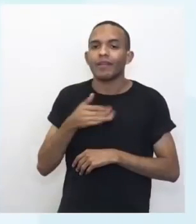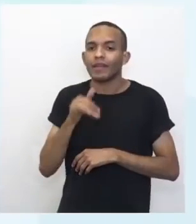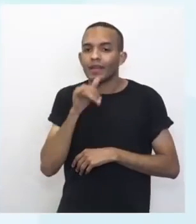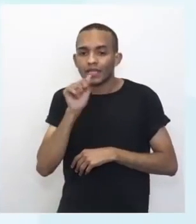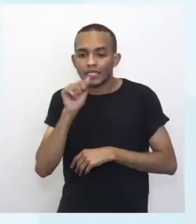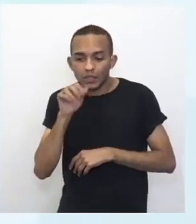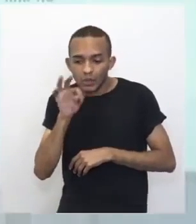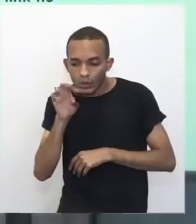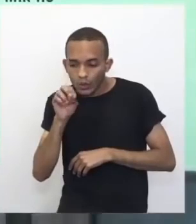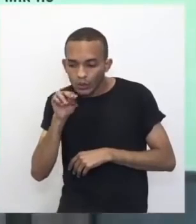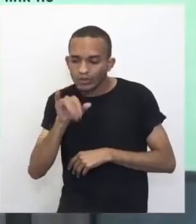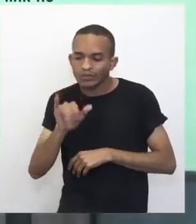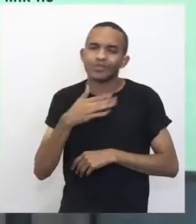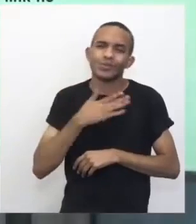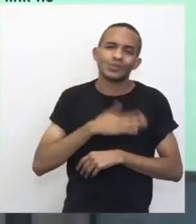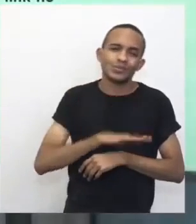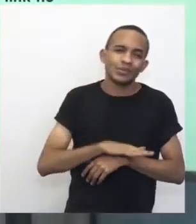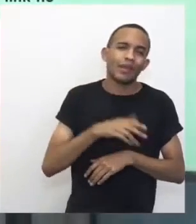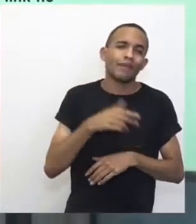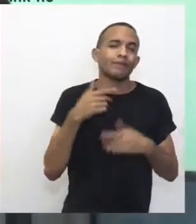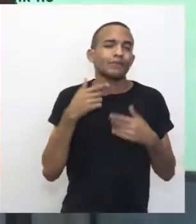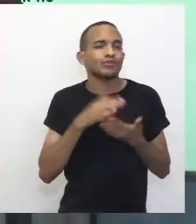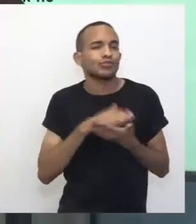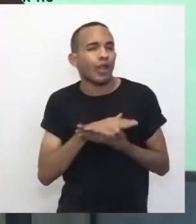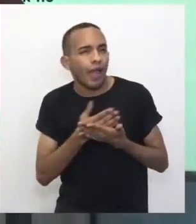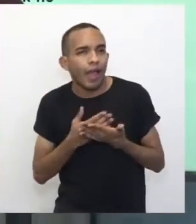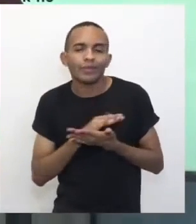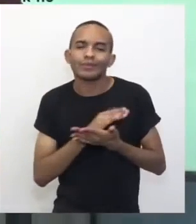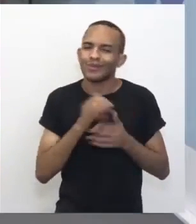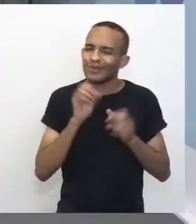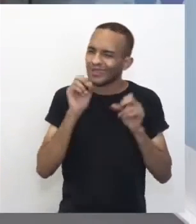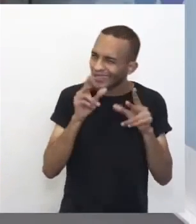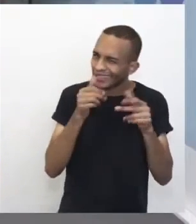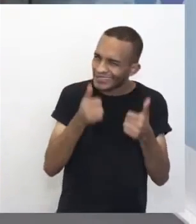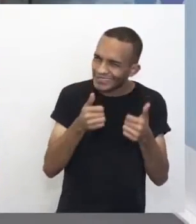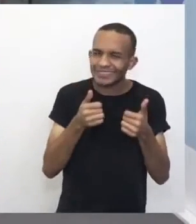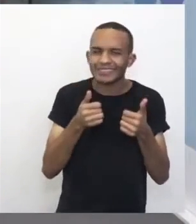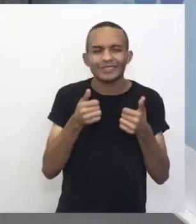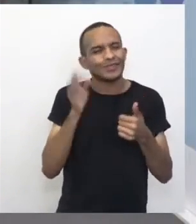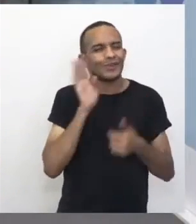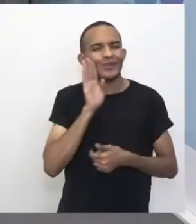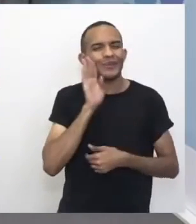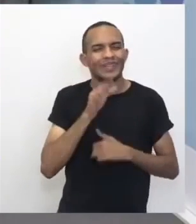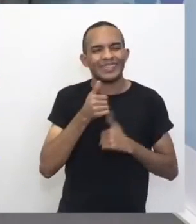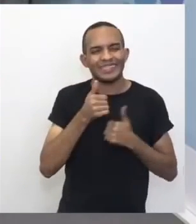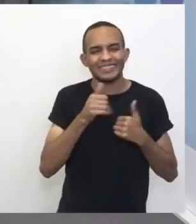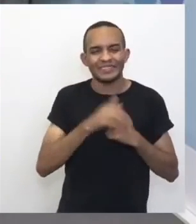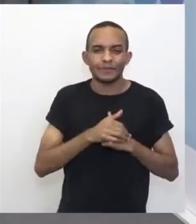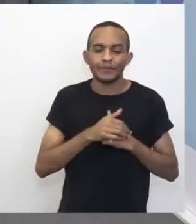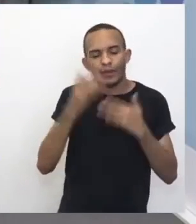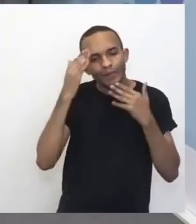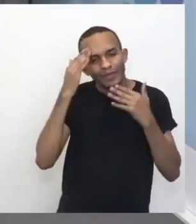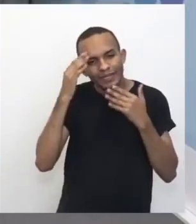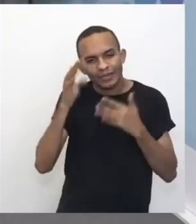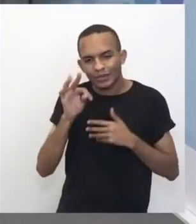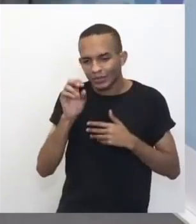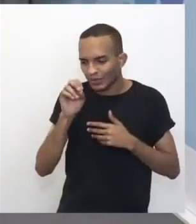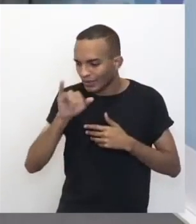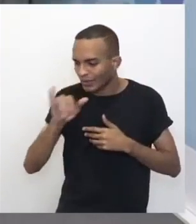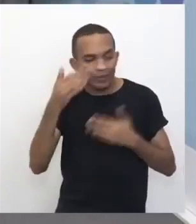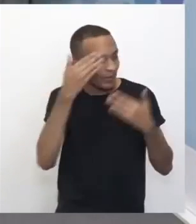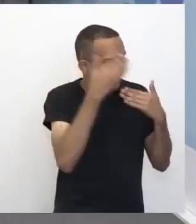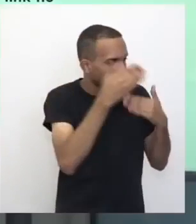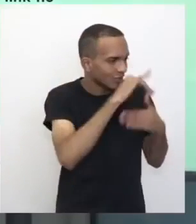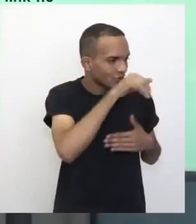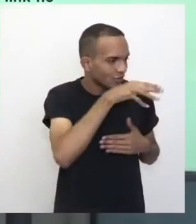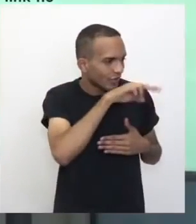Tony, eu não gostei da aula, ficou chato. Beleza? Beleza, vai, tudo bem, tudo bem. Então, obrigado Tony. Obrigado Jonas,